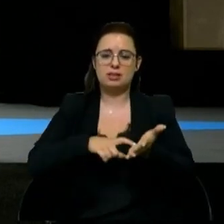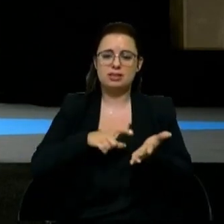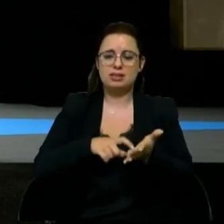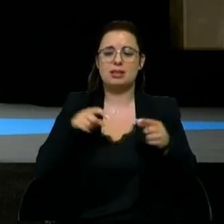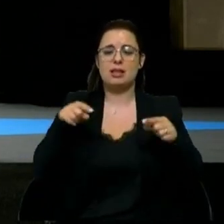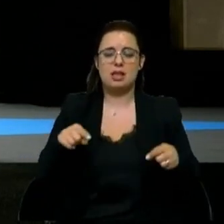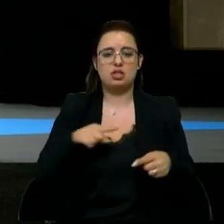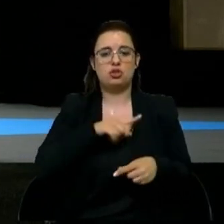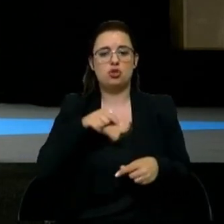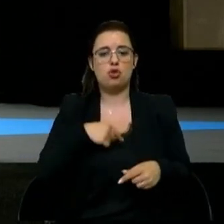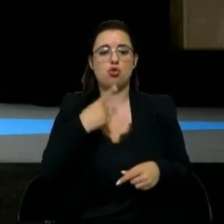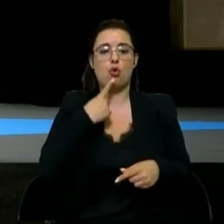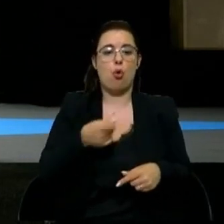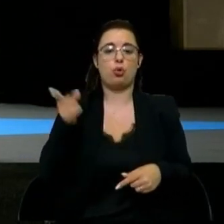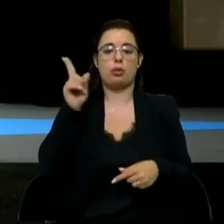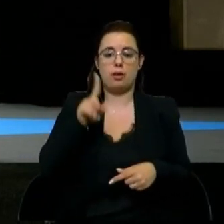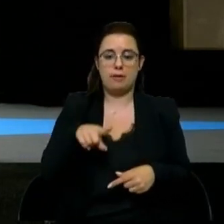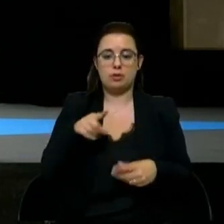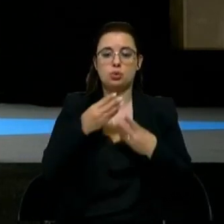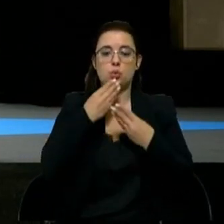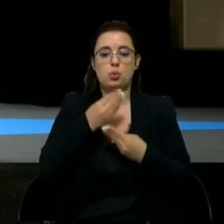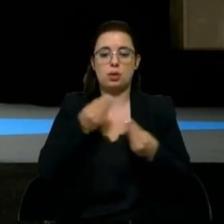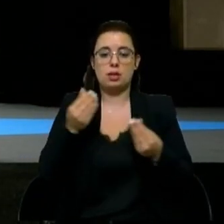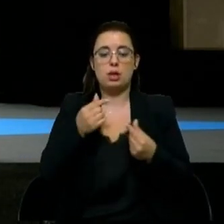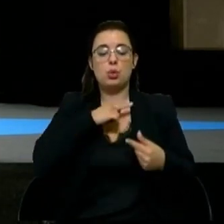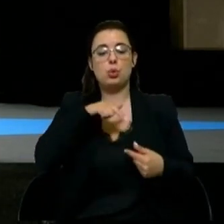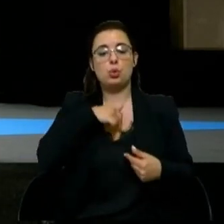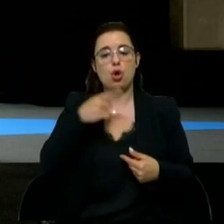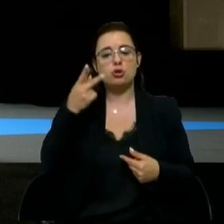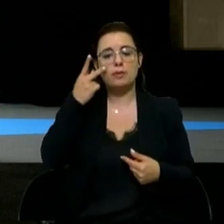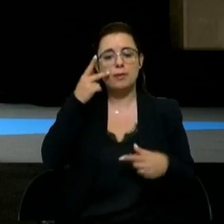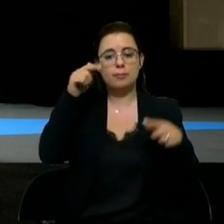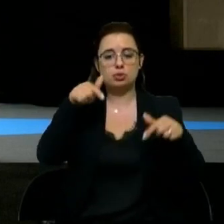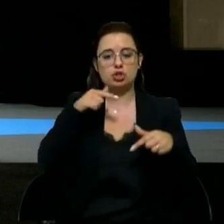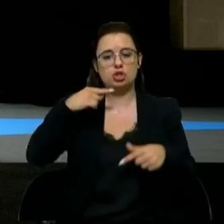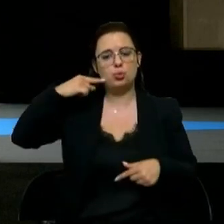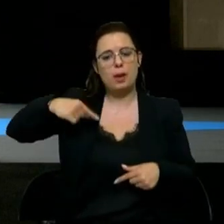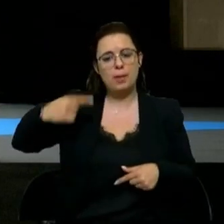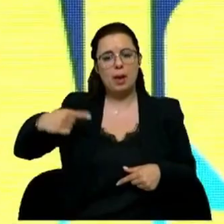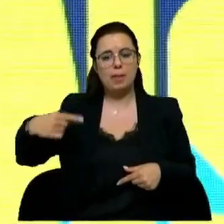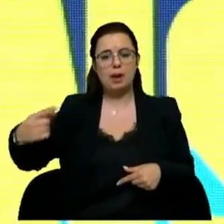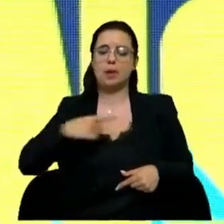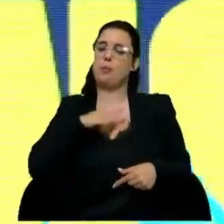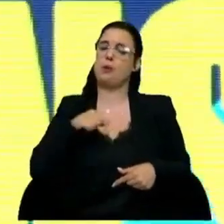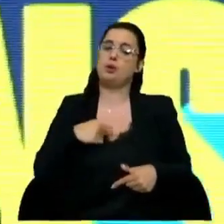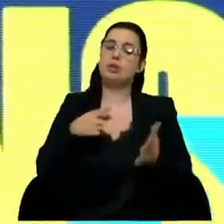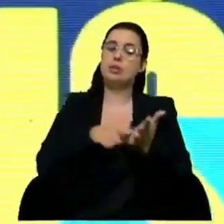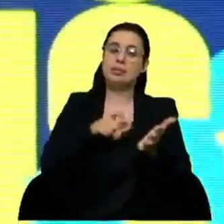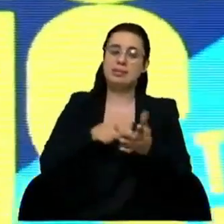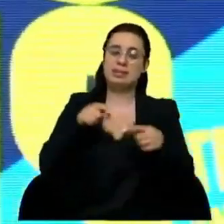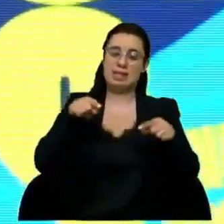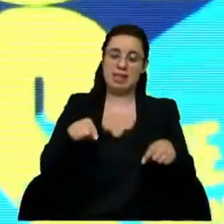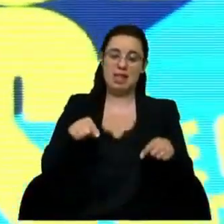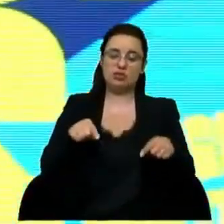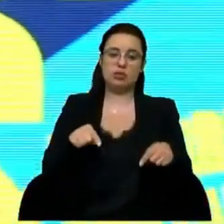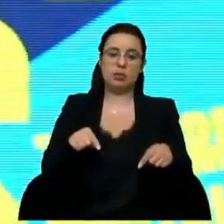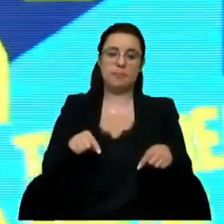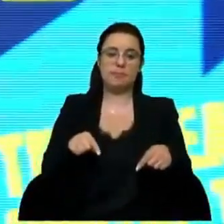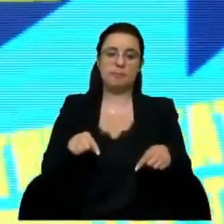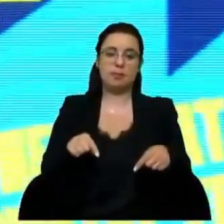de requalificação. No fundo, nós vivemos isto no setor, no nosso dia-a-dia. E esta necessidade de requalificação